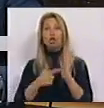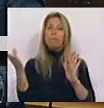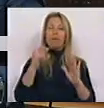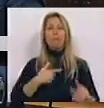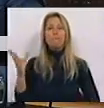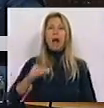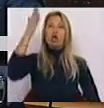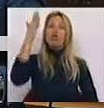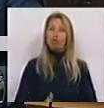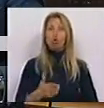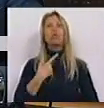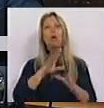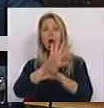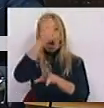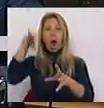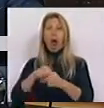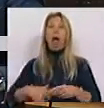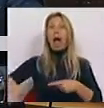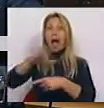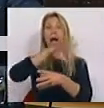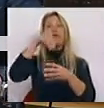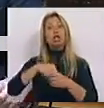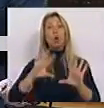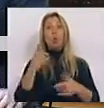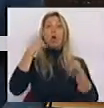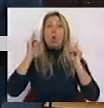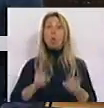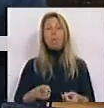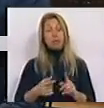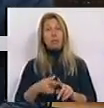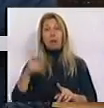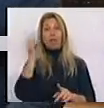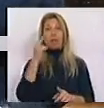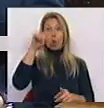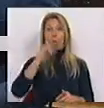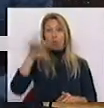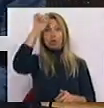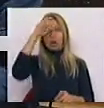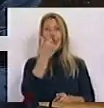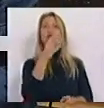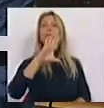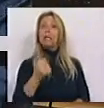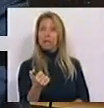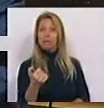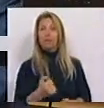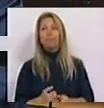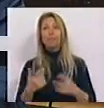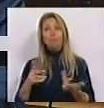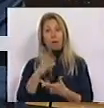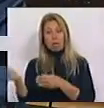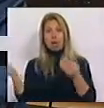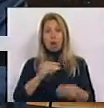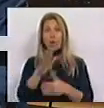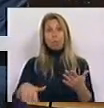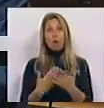justo e abrangente na altura da sua entrada em vigor a 1 de janeiro de 2015. Com a presente proposta de